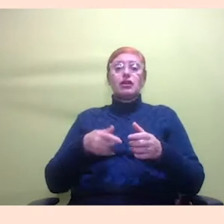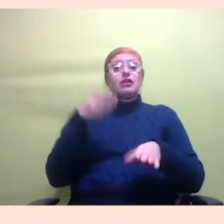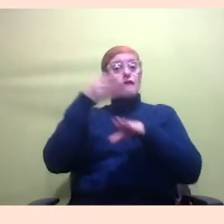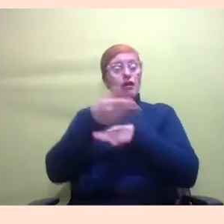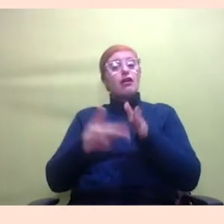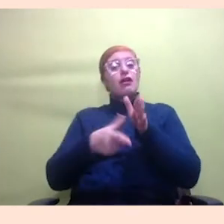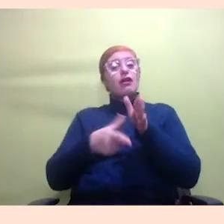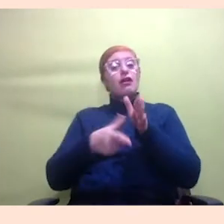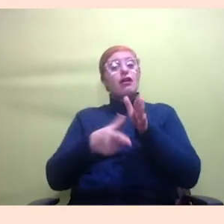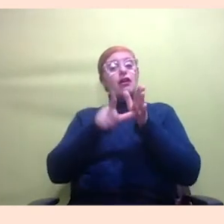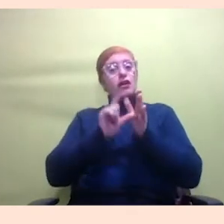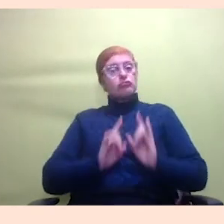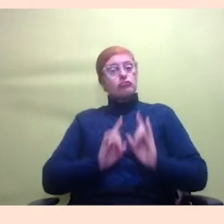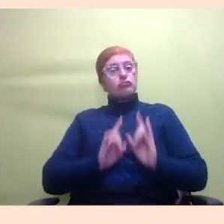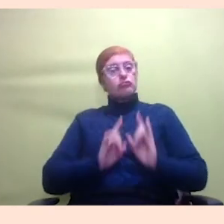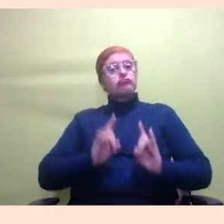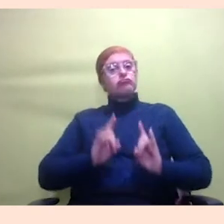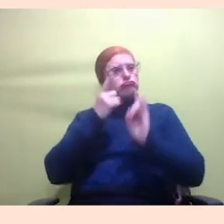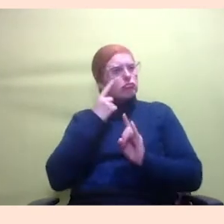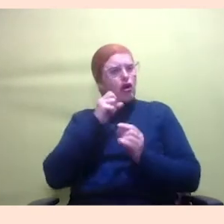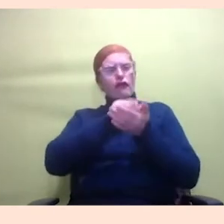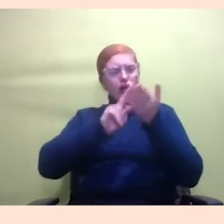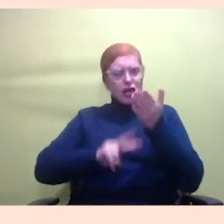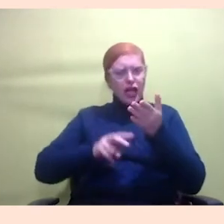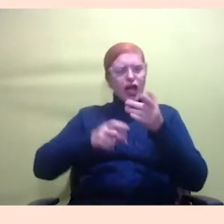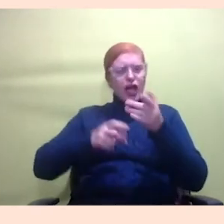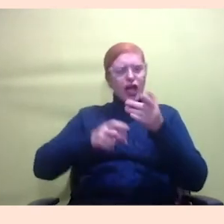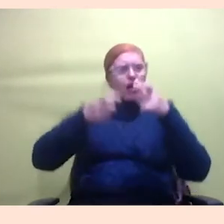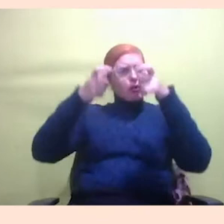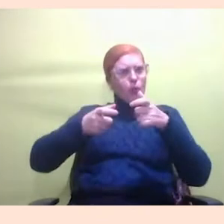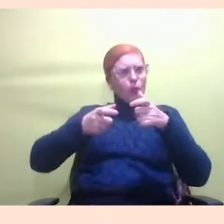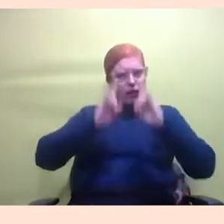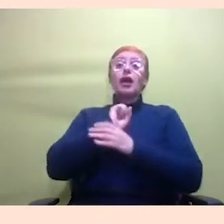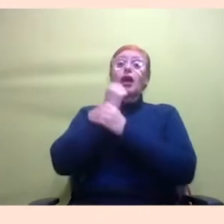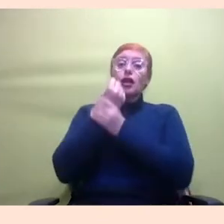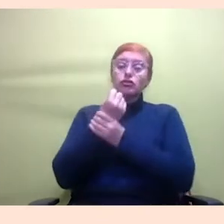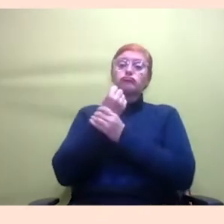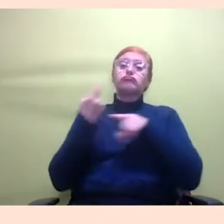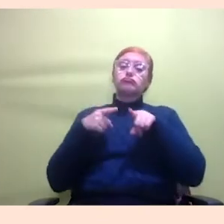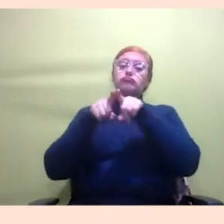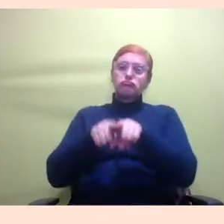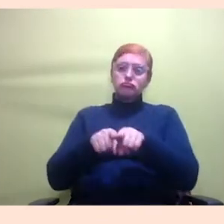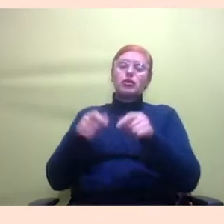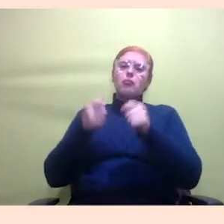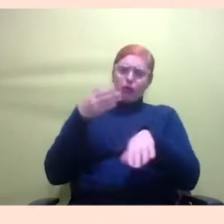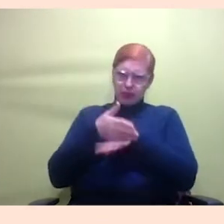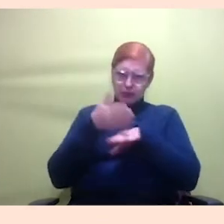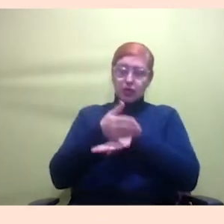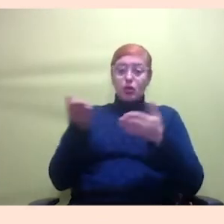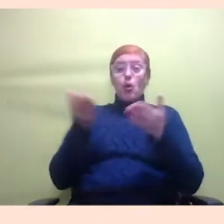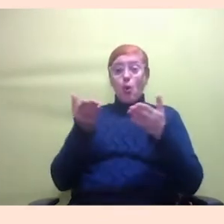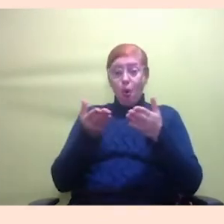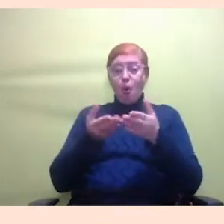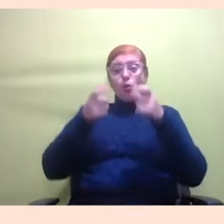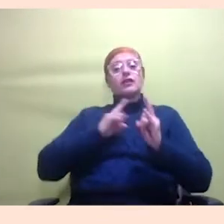as companheiras pudessem participar eu acho que tem muito isso hoje por exemplo a sede da Tamboritas é um lugar que a gente tem por exemplo enfim é um